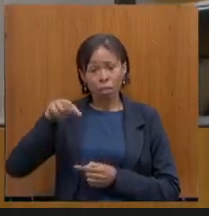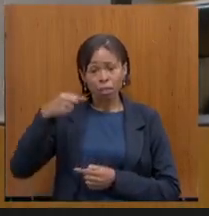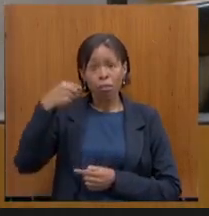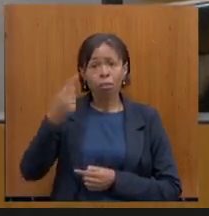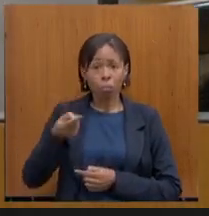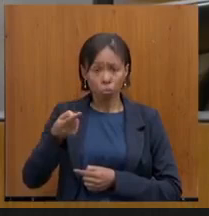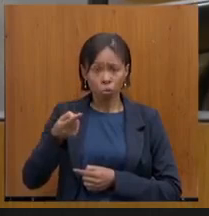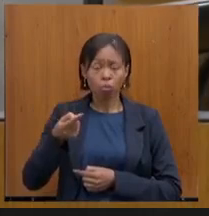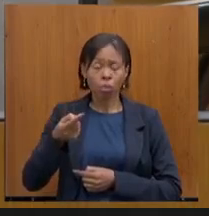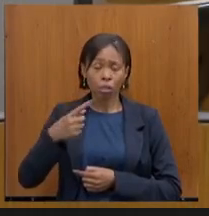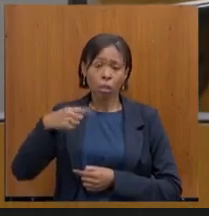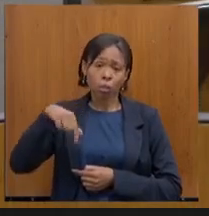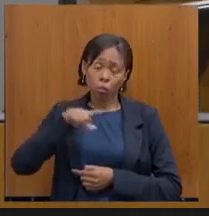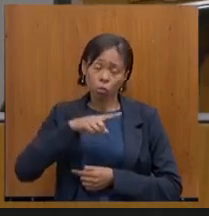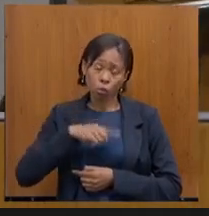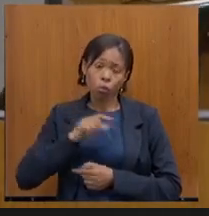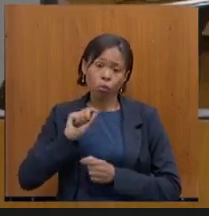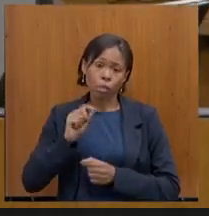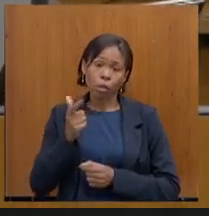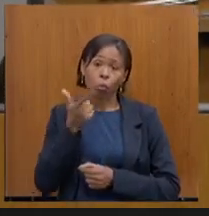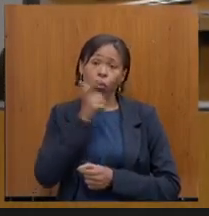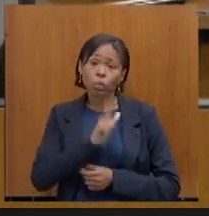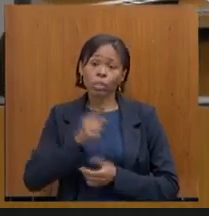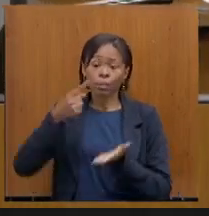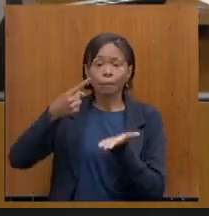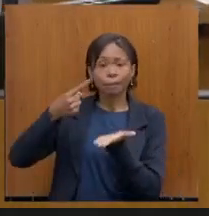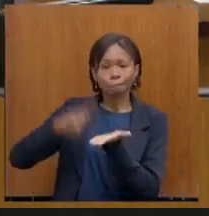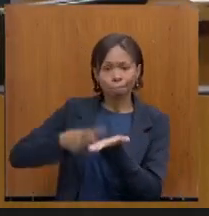possamos ter um acordo.